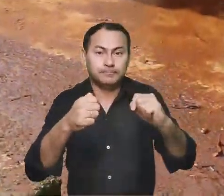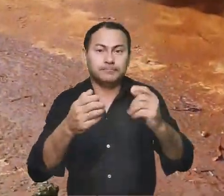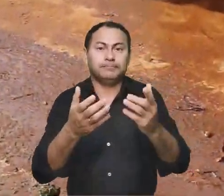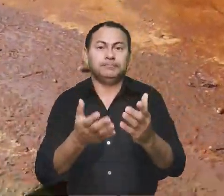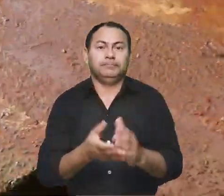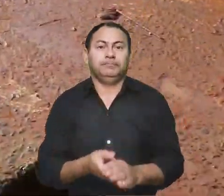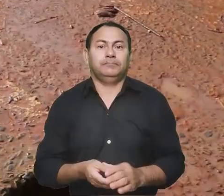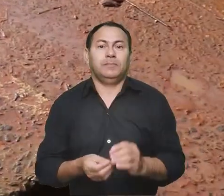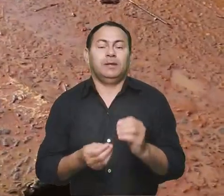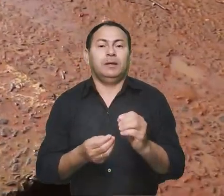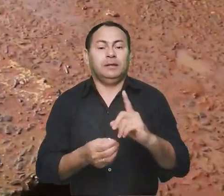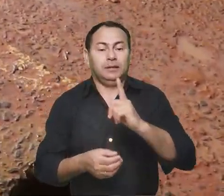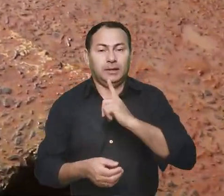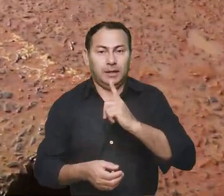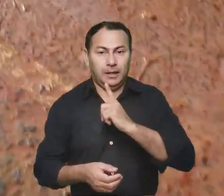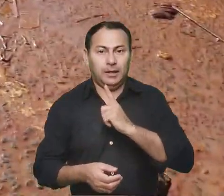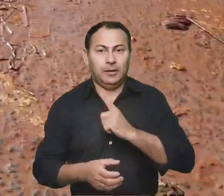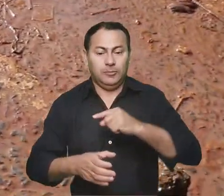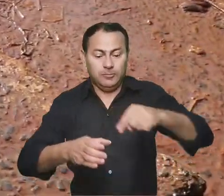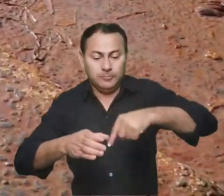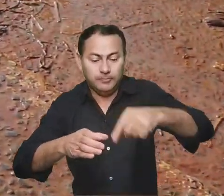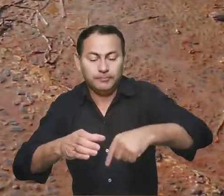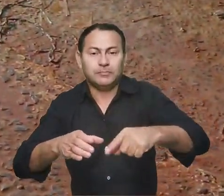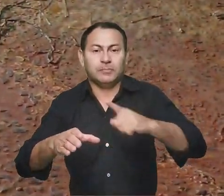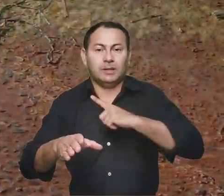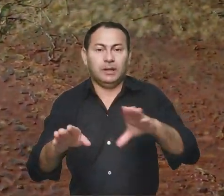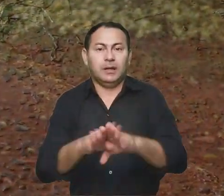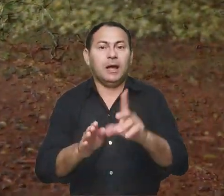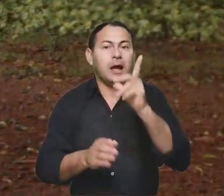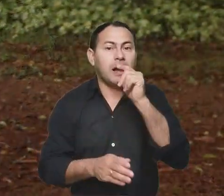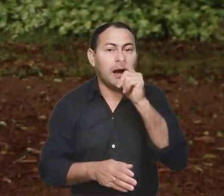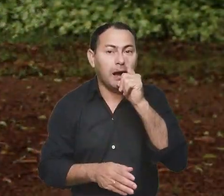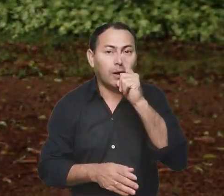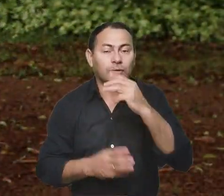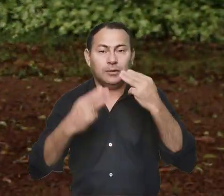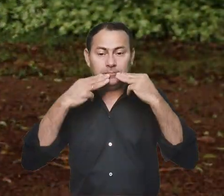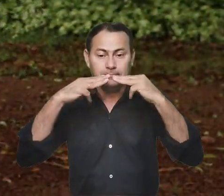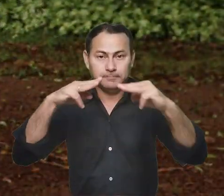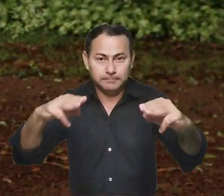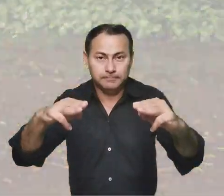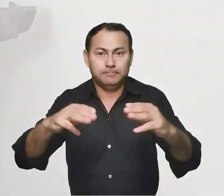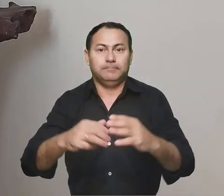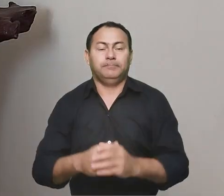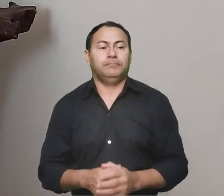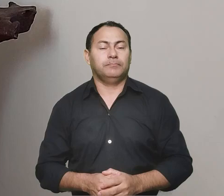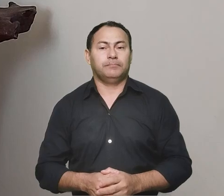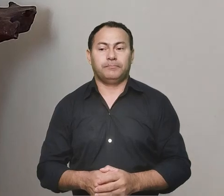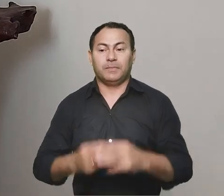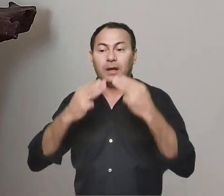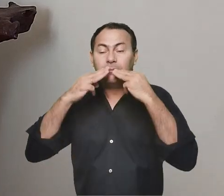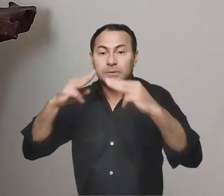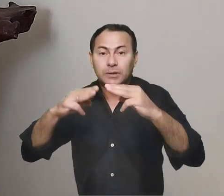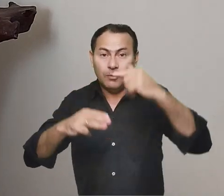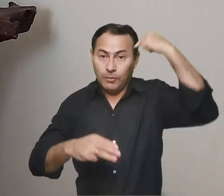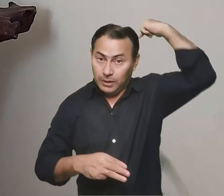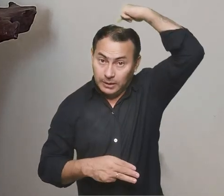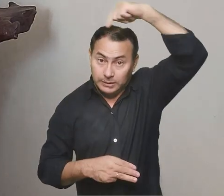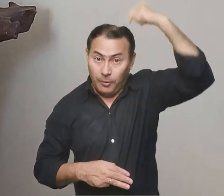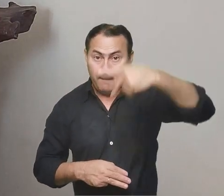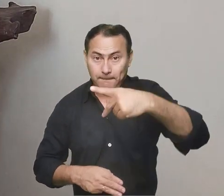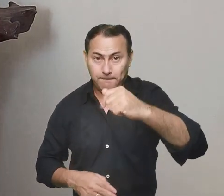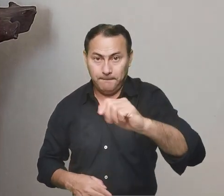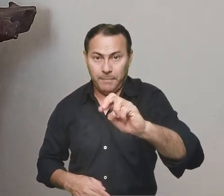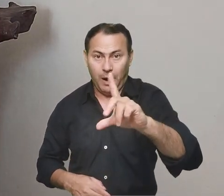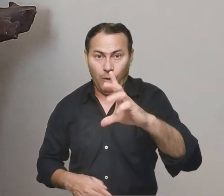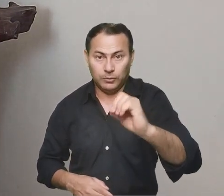necessário para ter o poço e ter a água na missão. A missão São Paulo VI